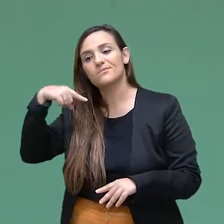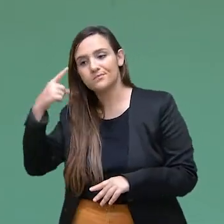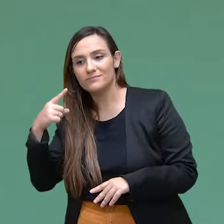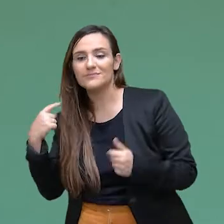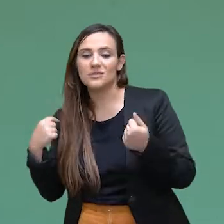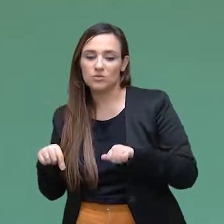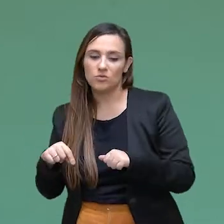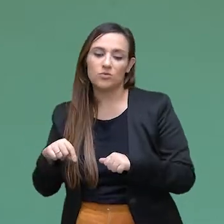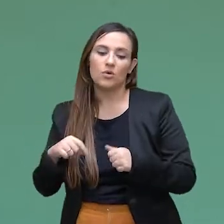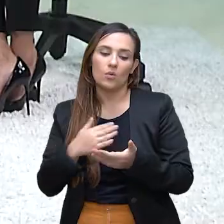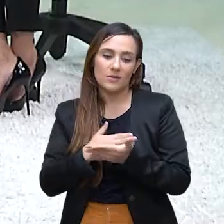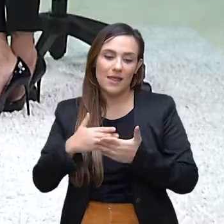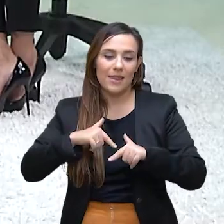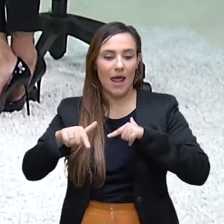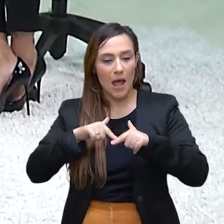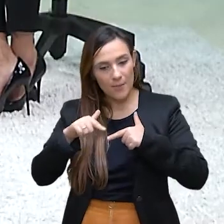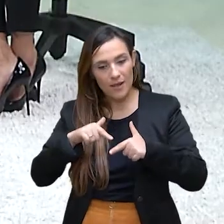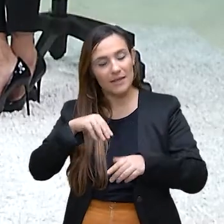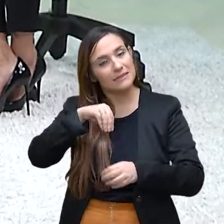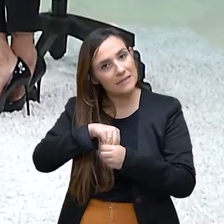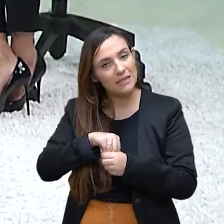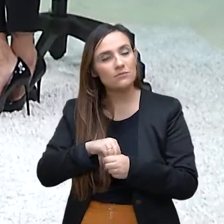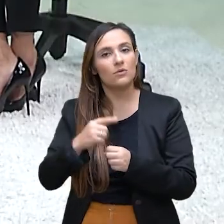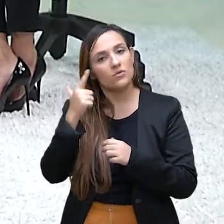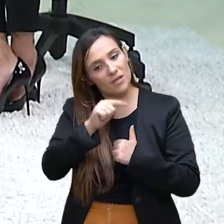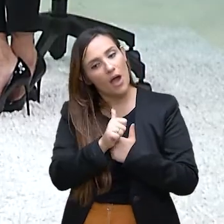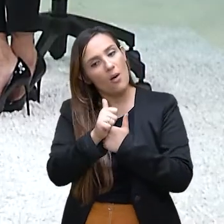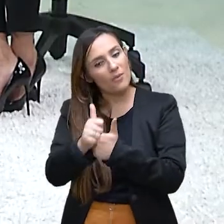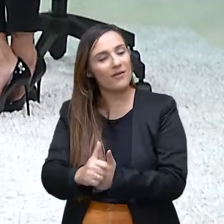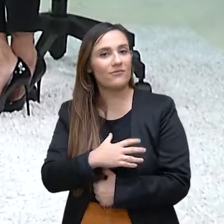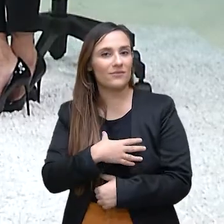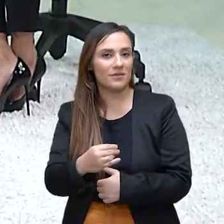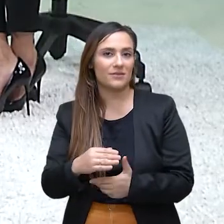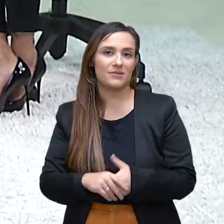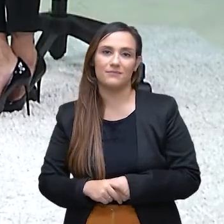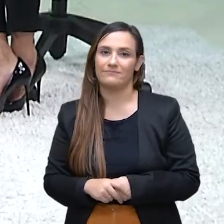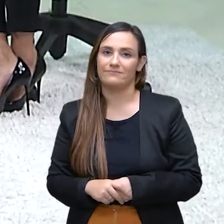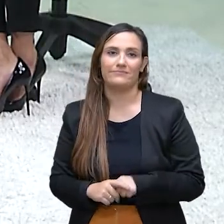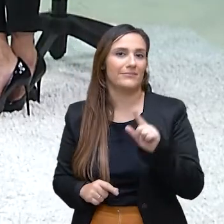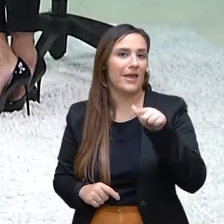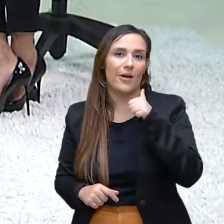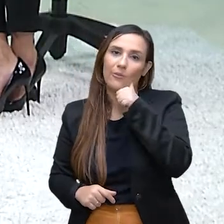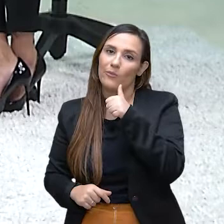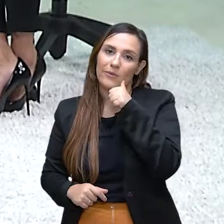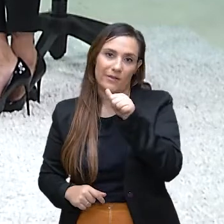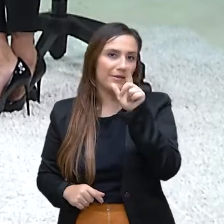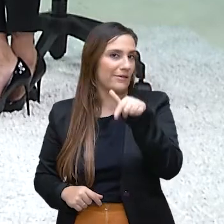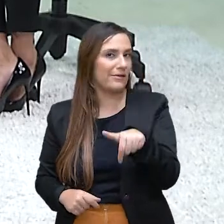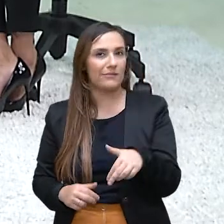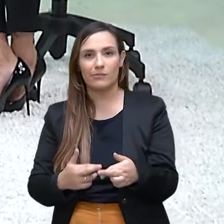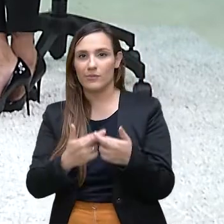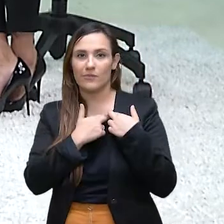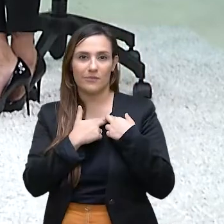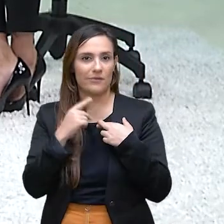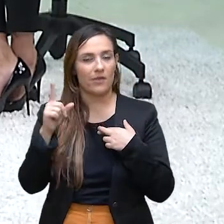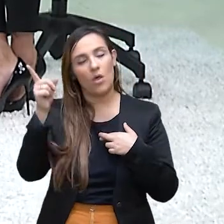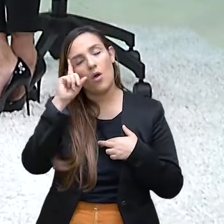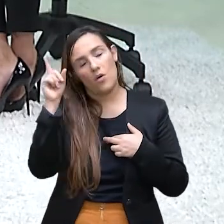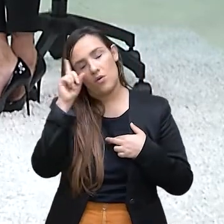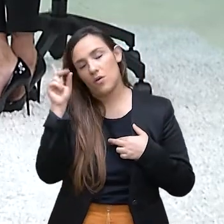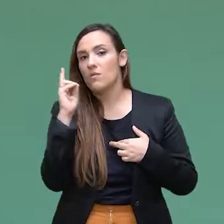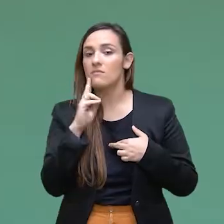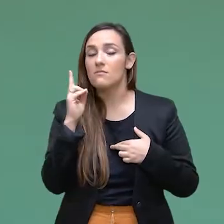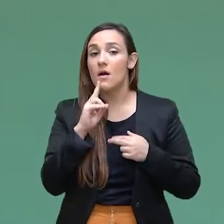de começar a trabalhar em home office para poder acompanhar os filhos. Só que isso é uma realidade da mulher, né? É uma coisa que já está na nossa